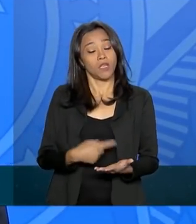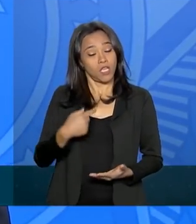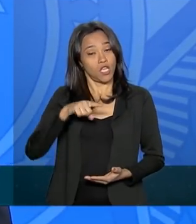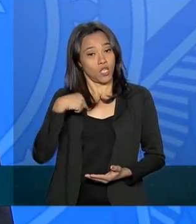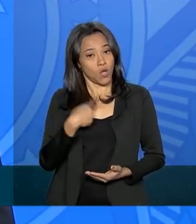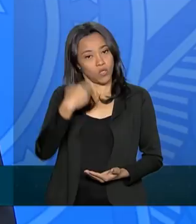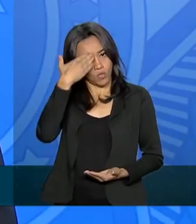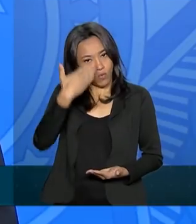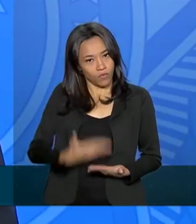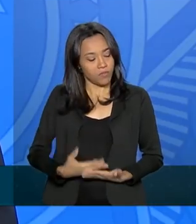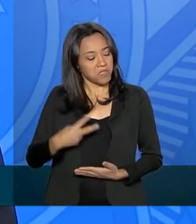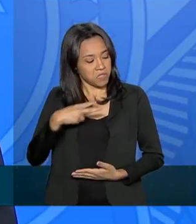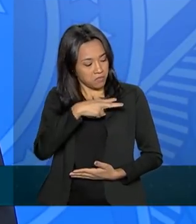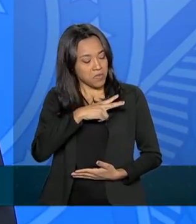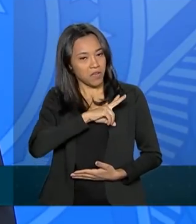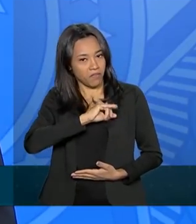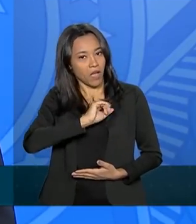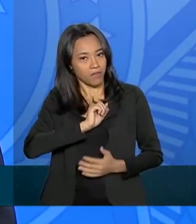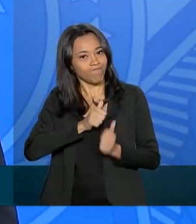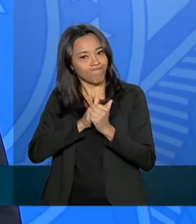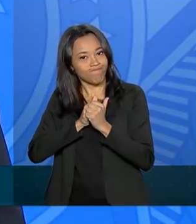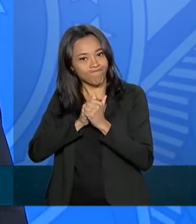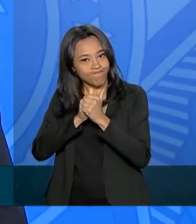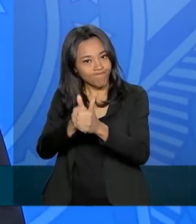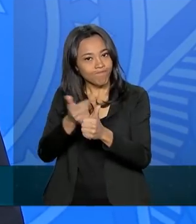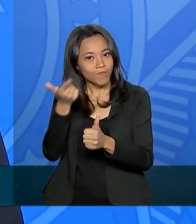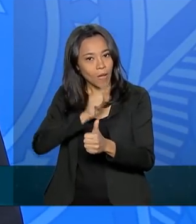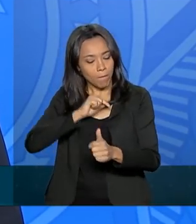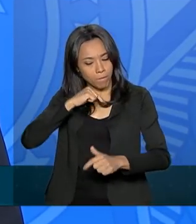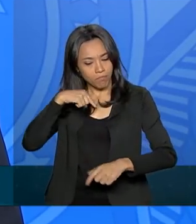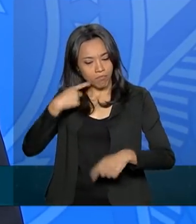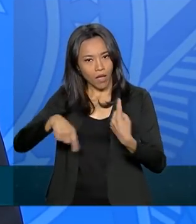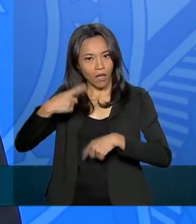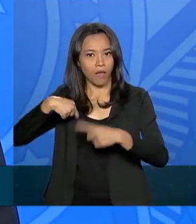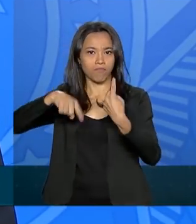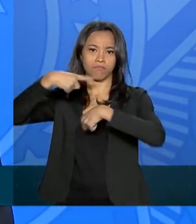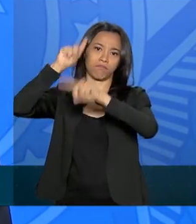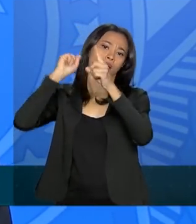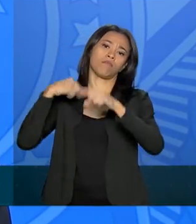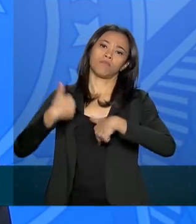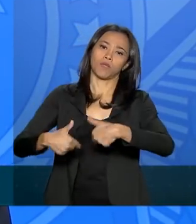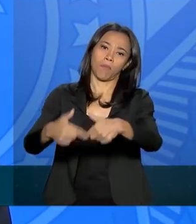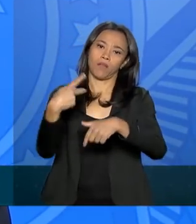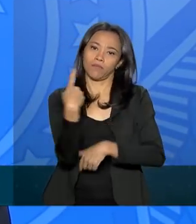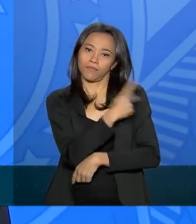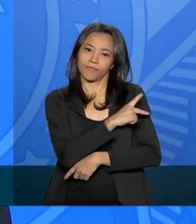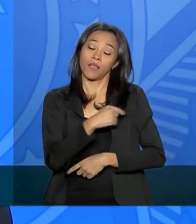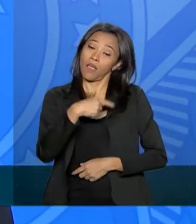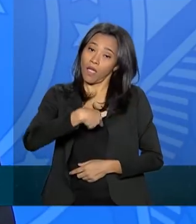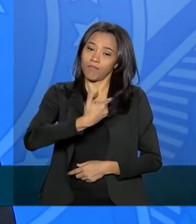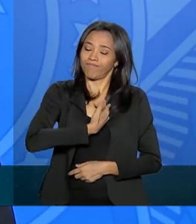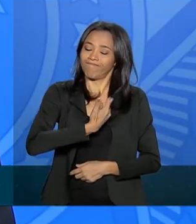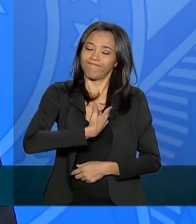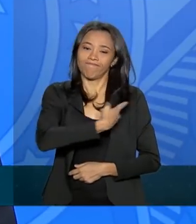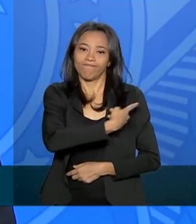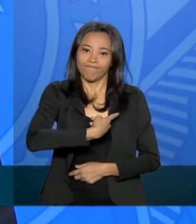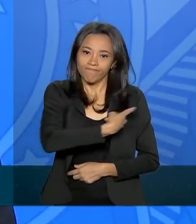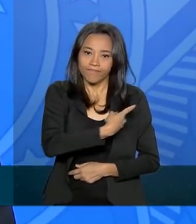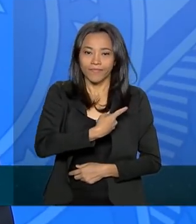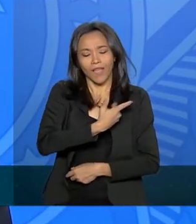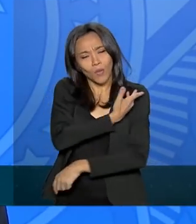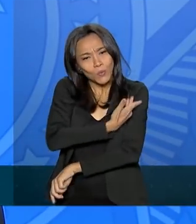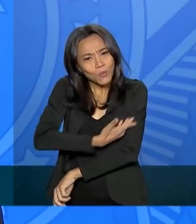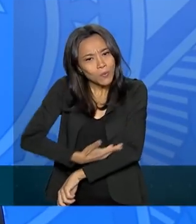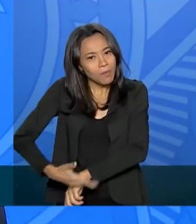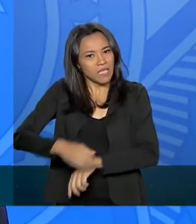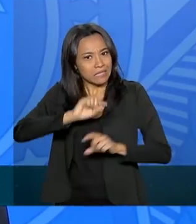acumprirá a contento. Afinal de contas, é um colega nosso acostumado